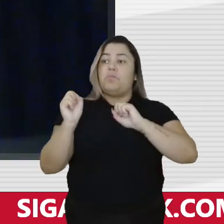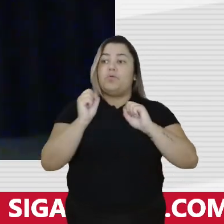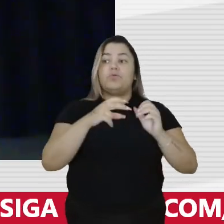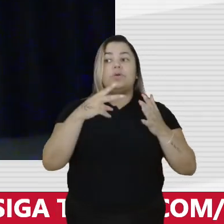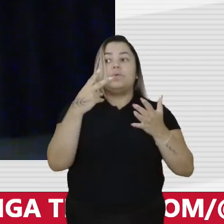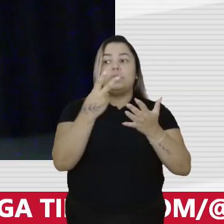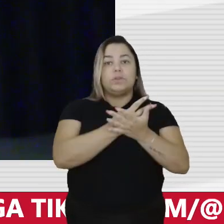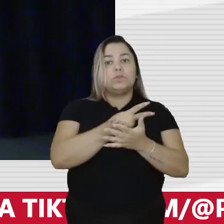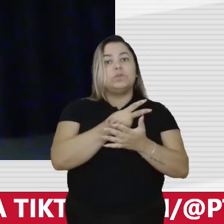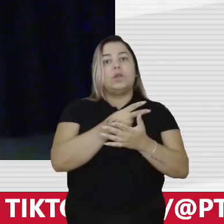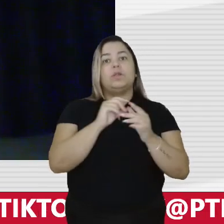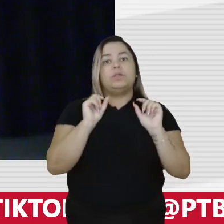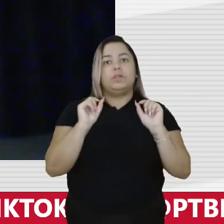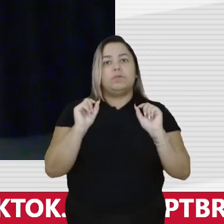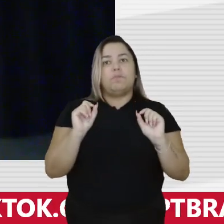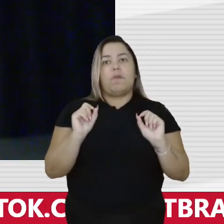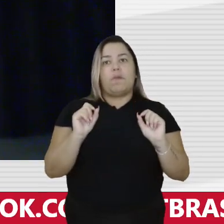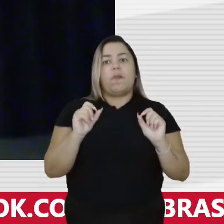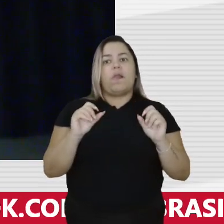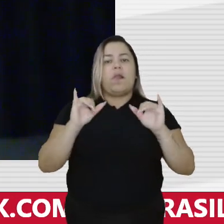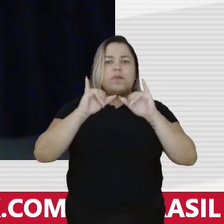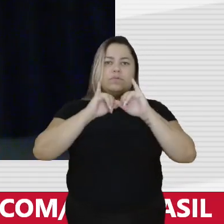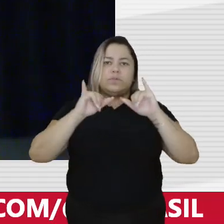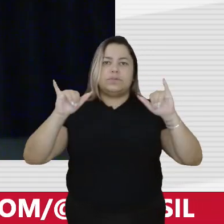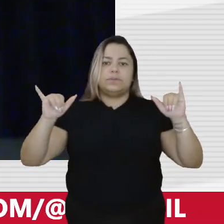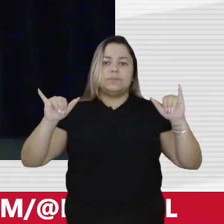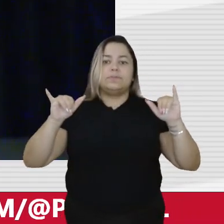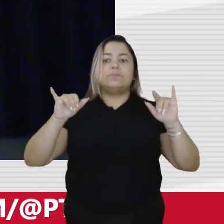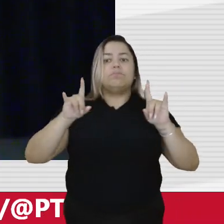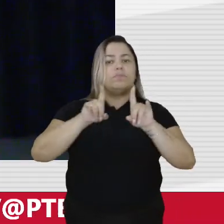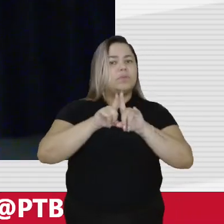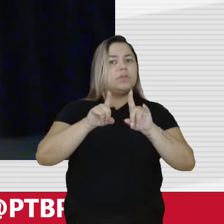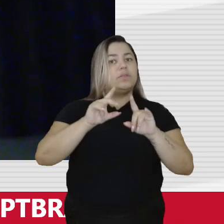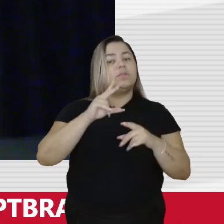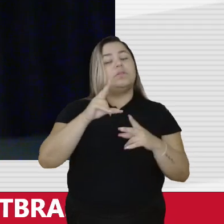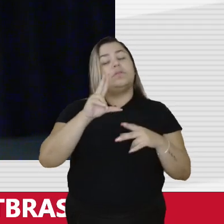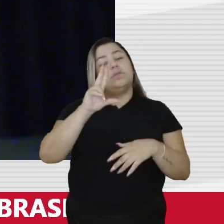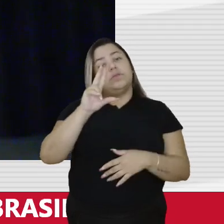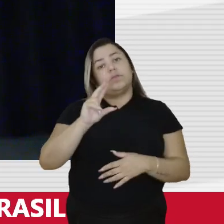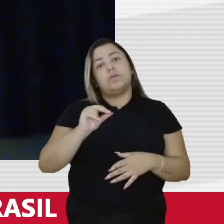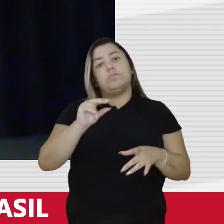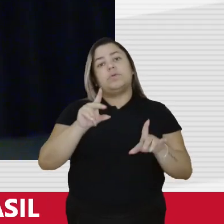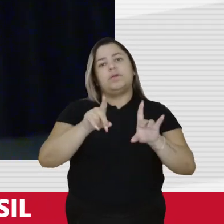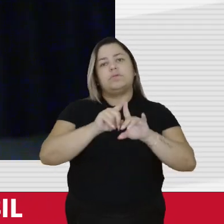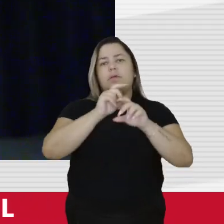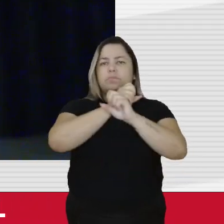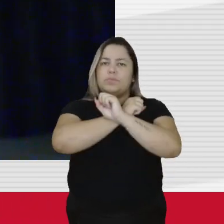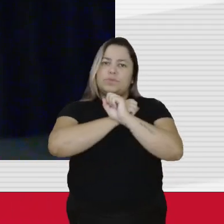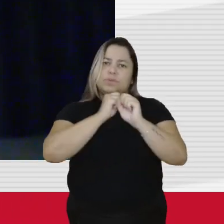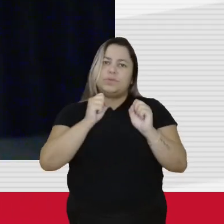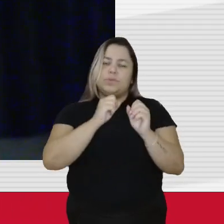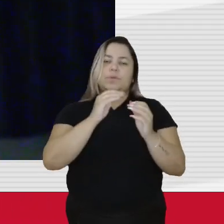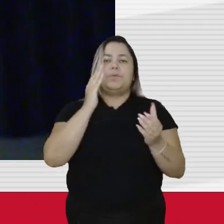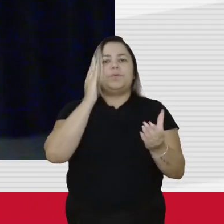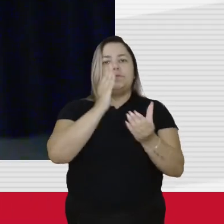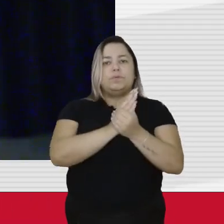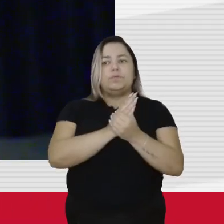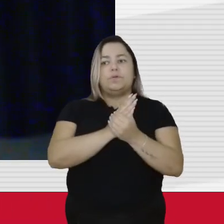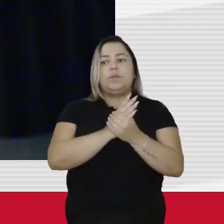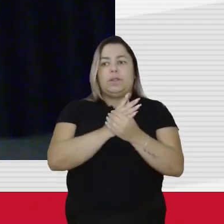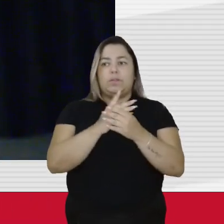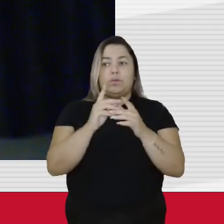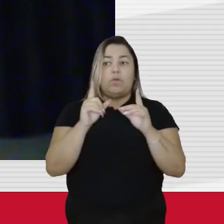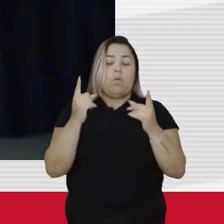e a divulgação desse material não está na possibilidade de processo criminal atual